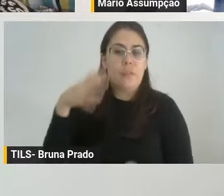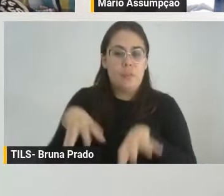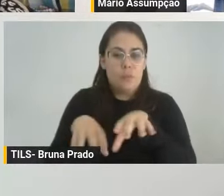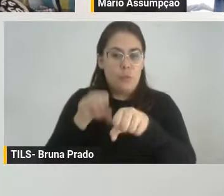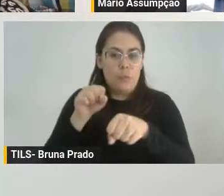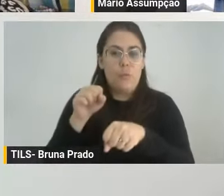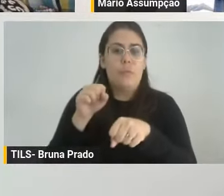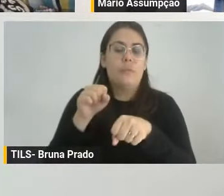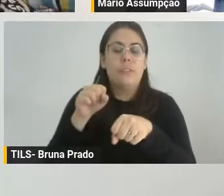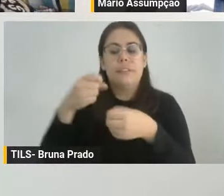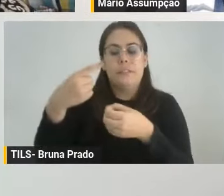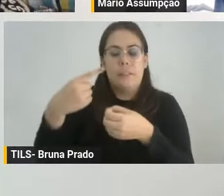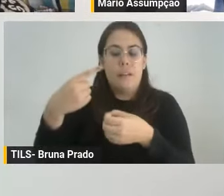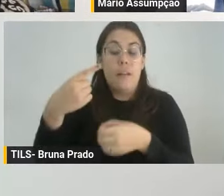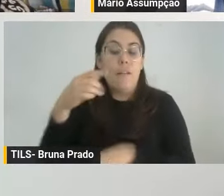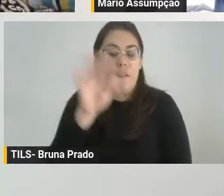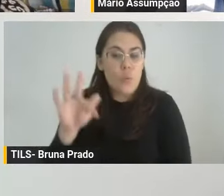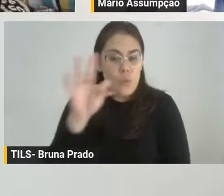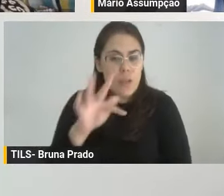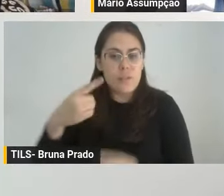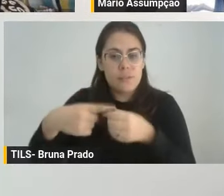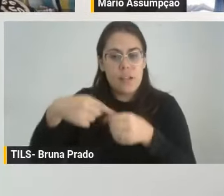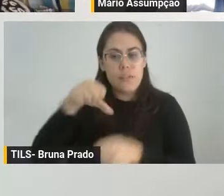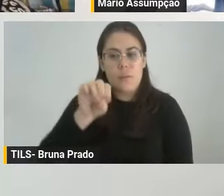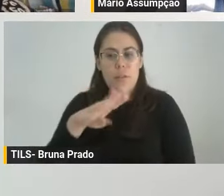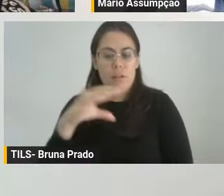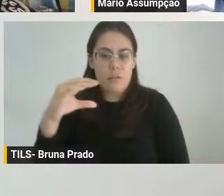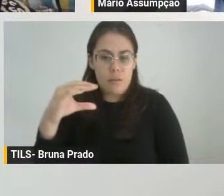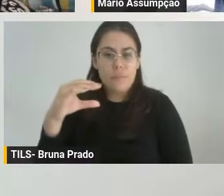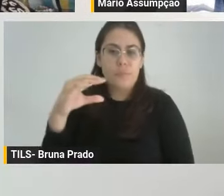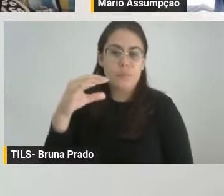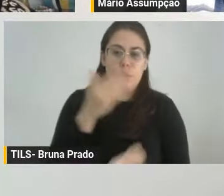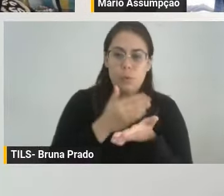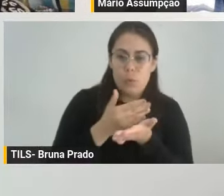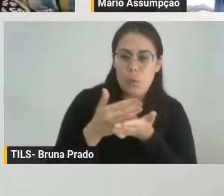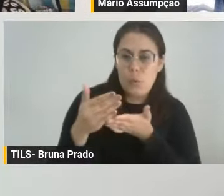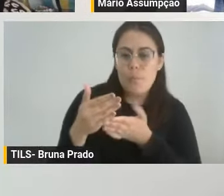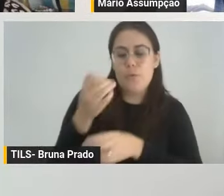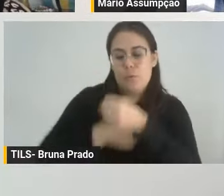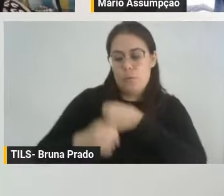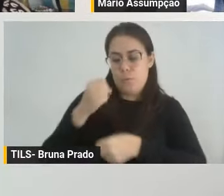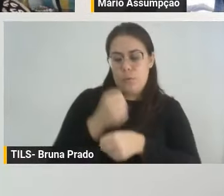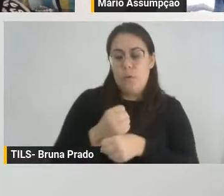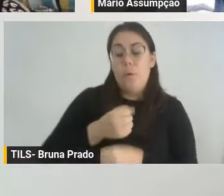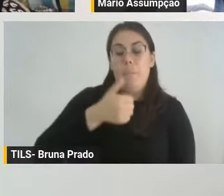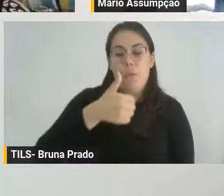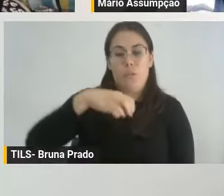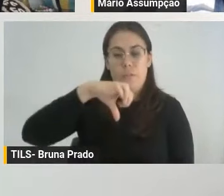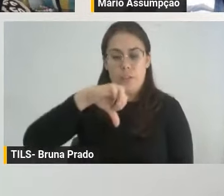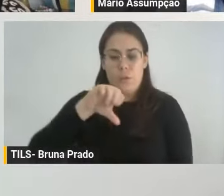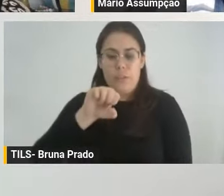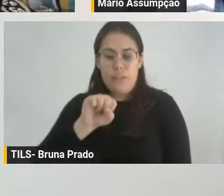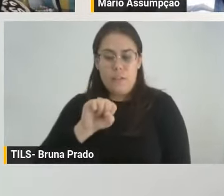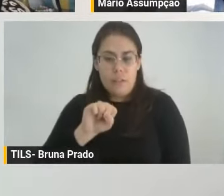de São Bernardo, ingressou na carreira do magistério em 1989, tendo ocupado os cargos na docência e gestão,